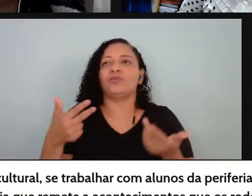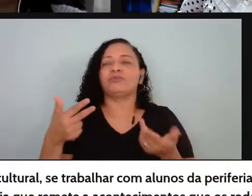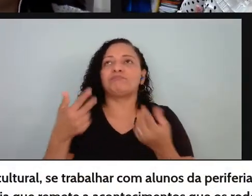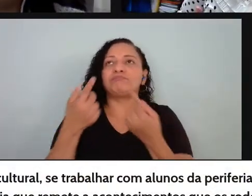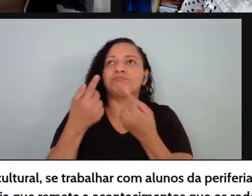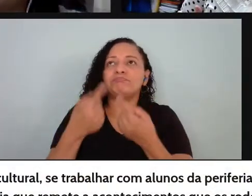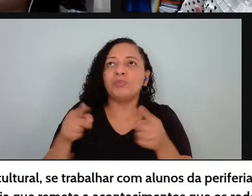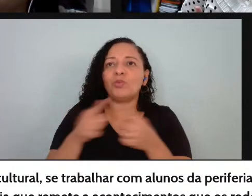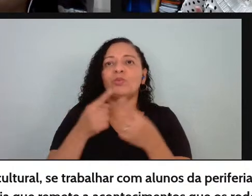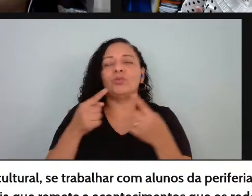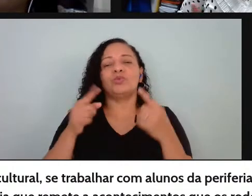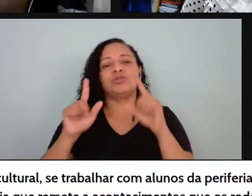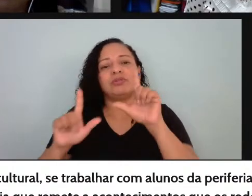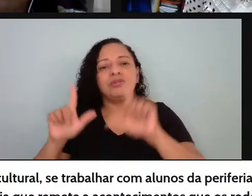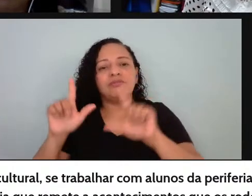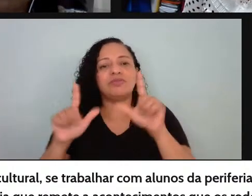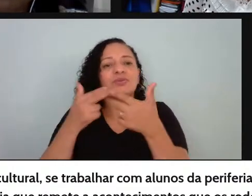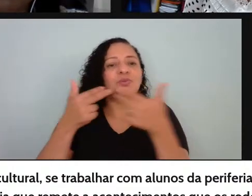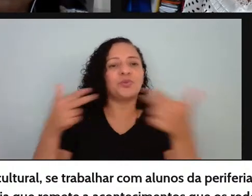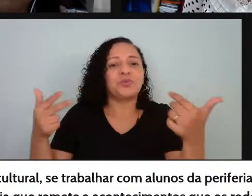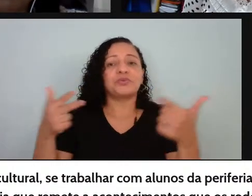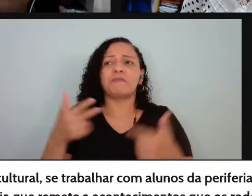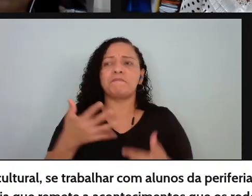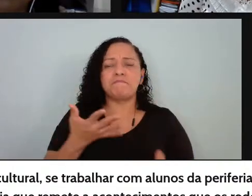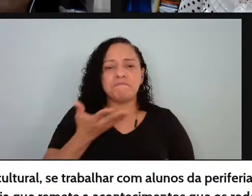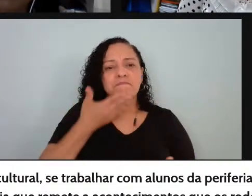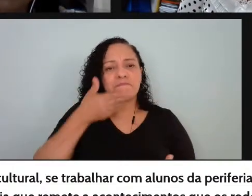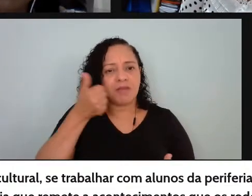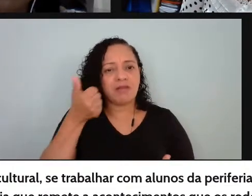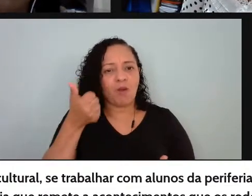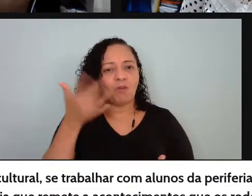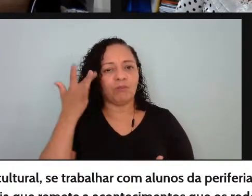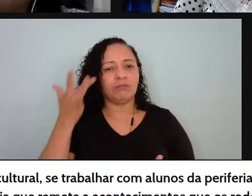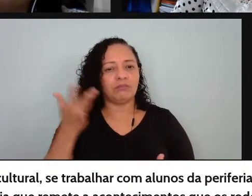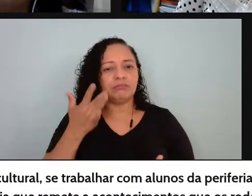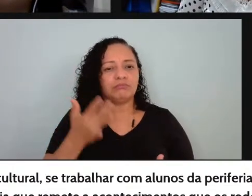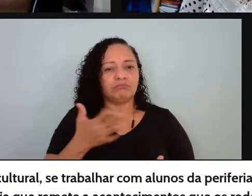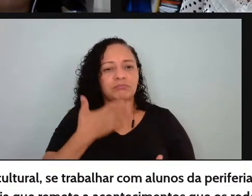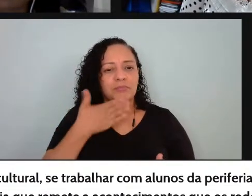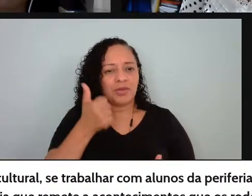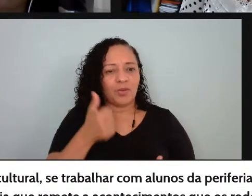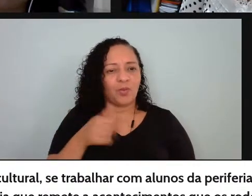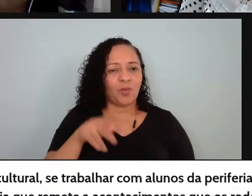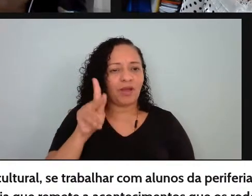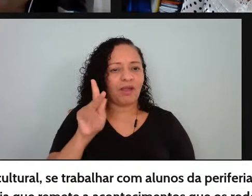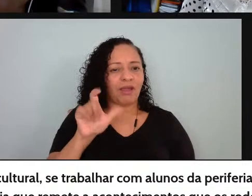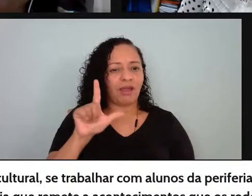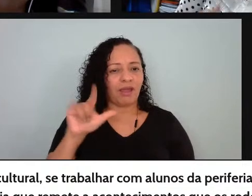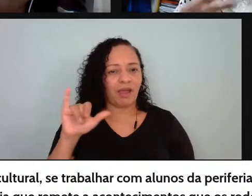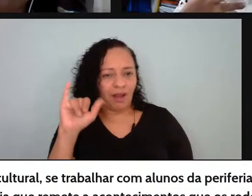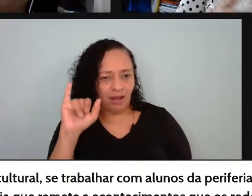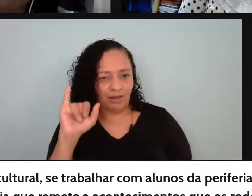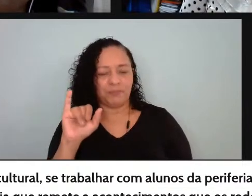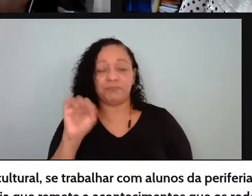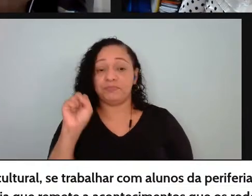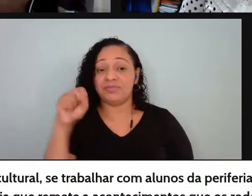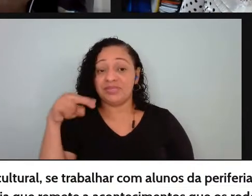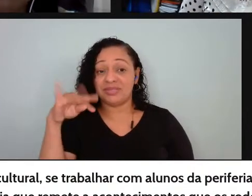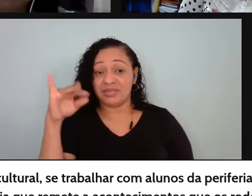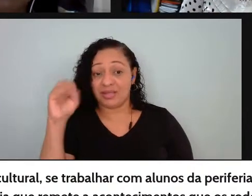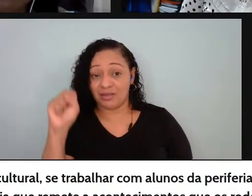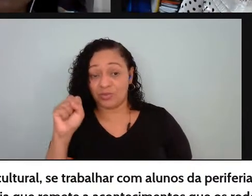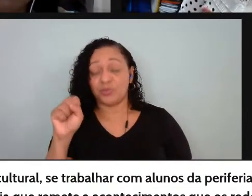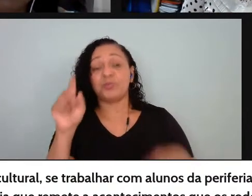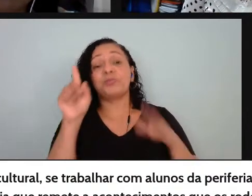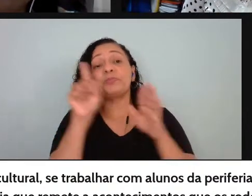isso se isso seria mais eficaz a seu Kelly Santos pergunta se o uso das